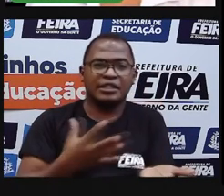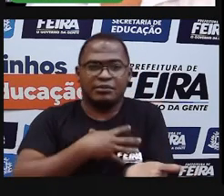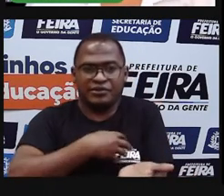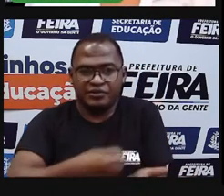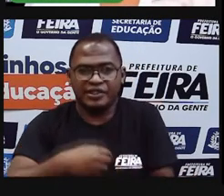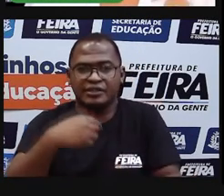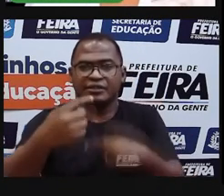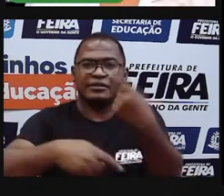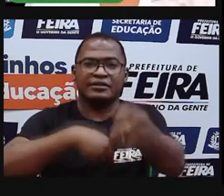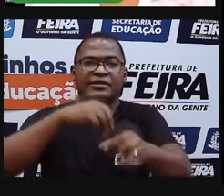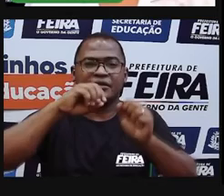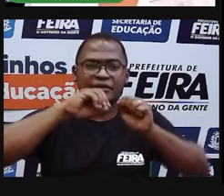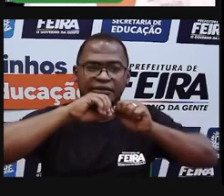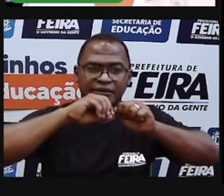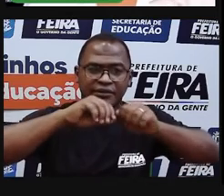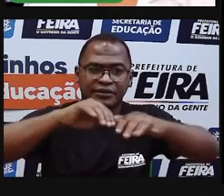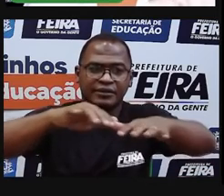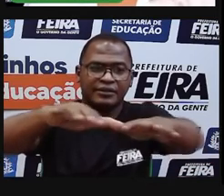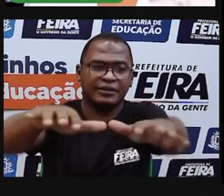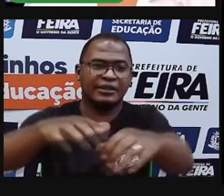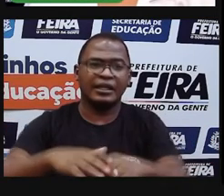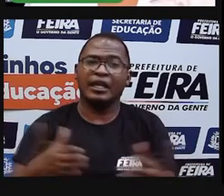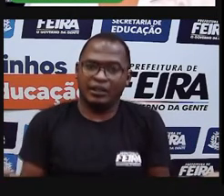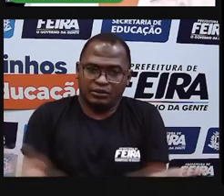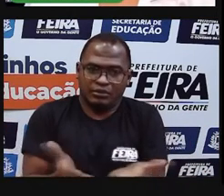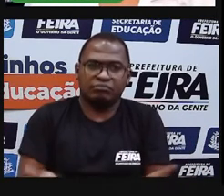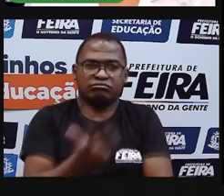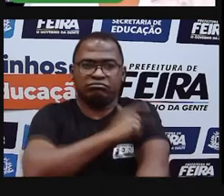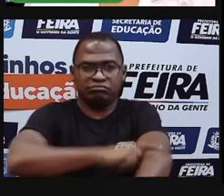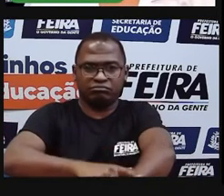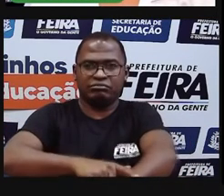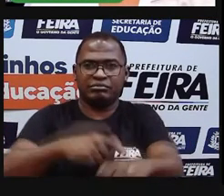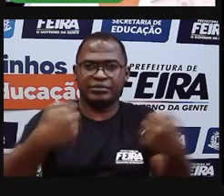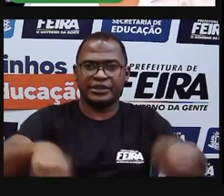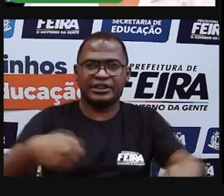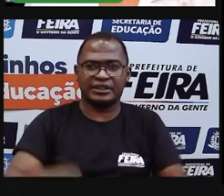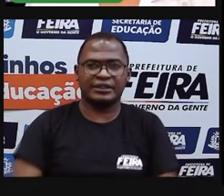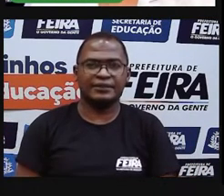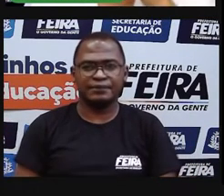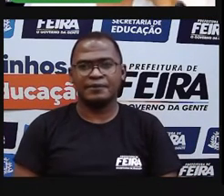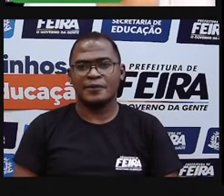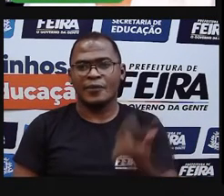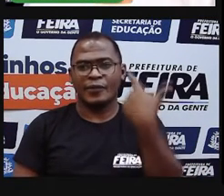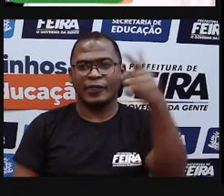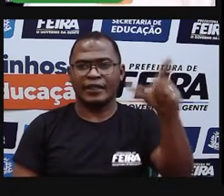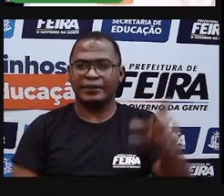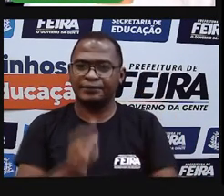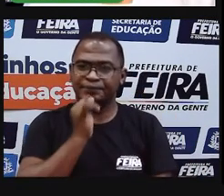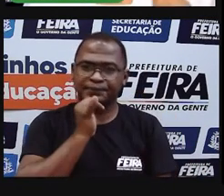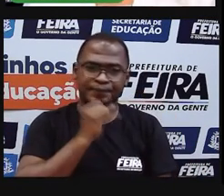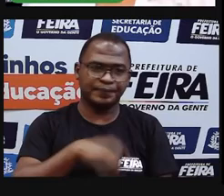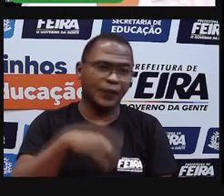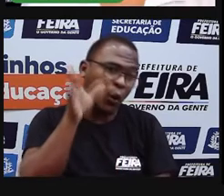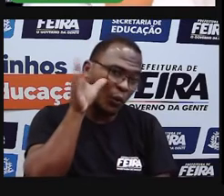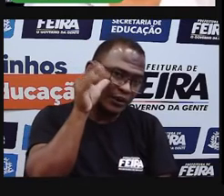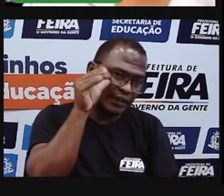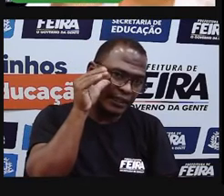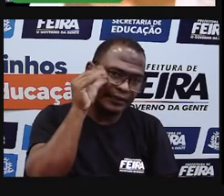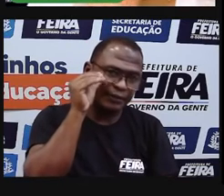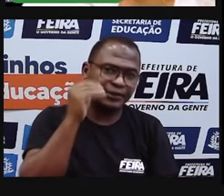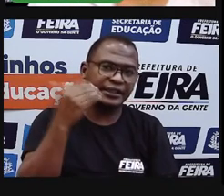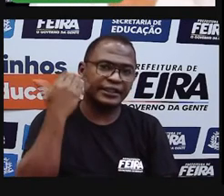tão rica e que a gente não pode deixar de valorizar. Aí, eu trago uma curiosidade para você. Veja se vocês